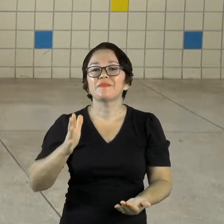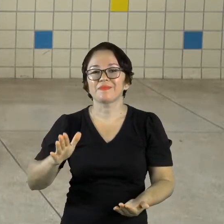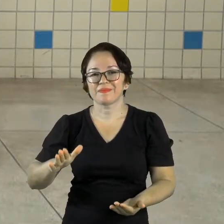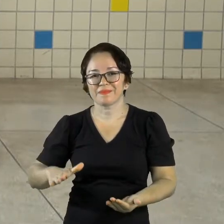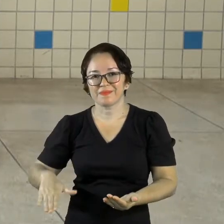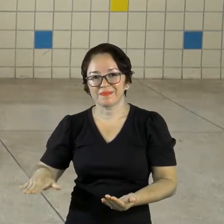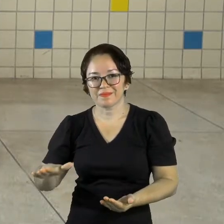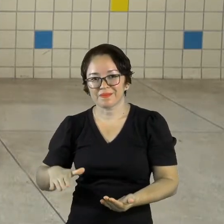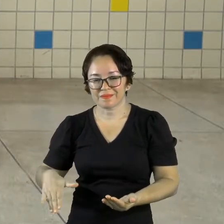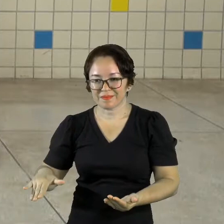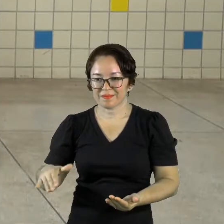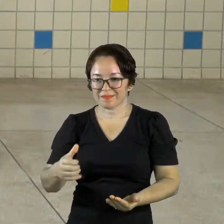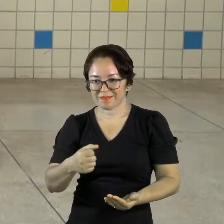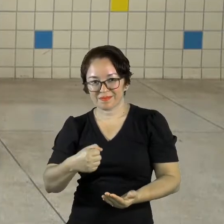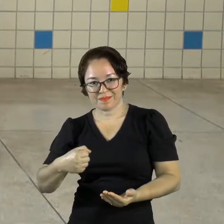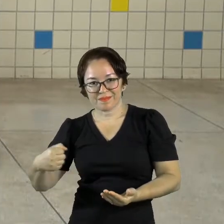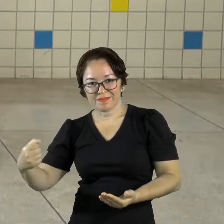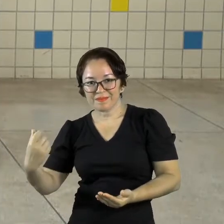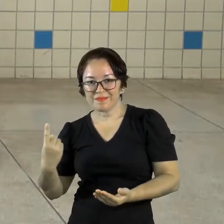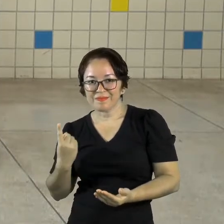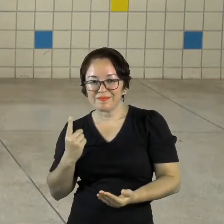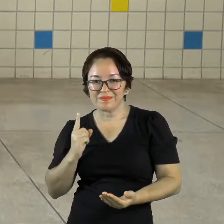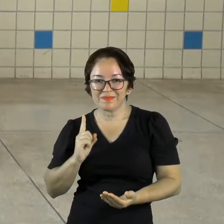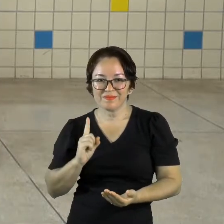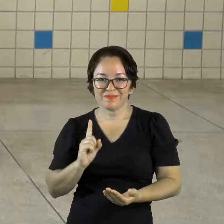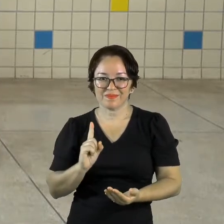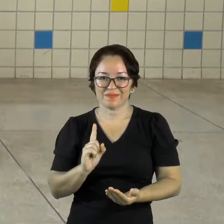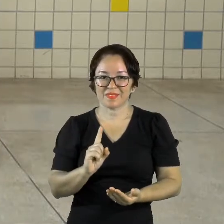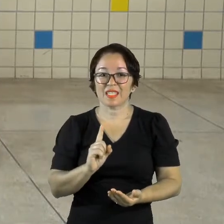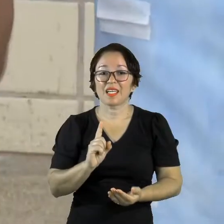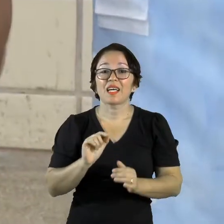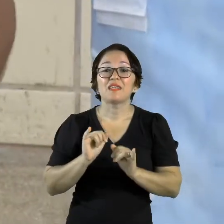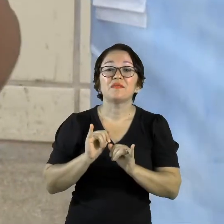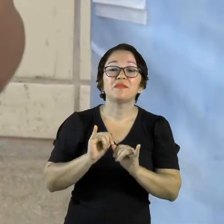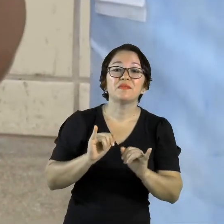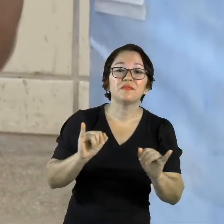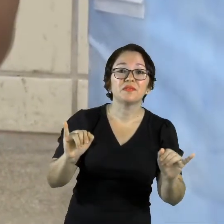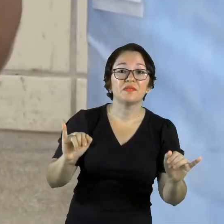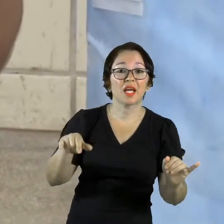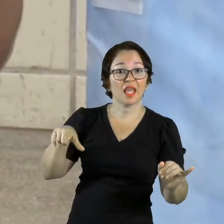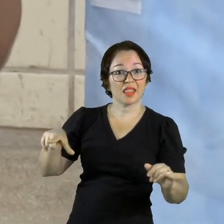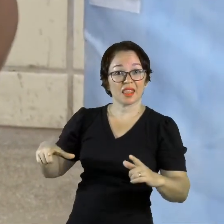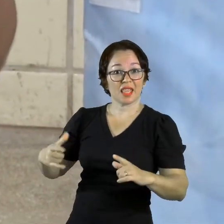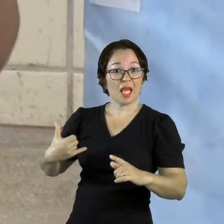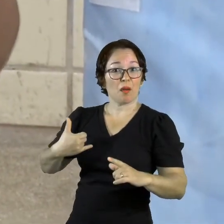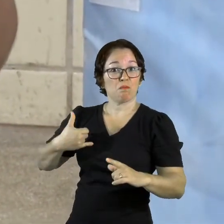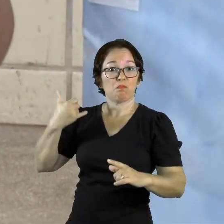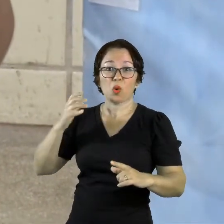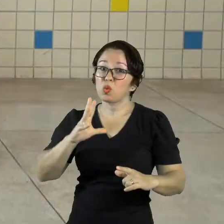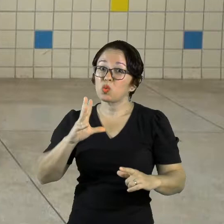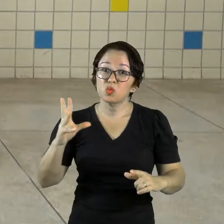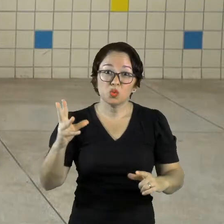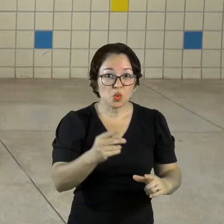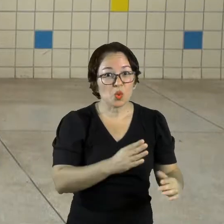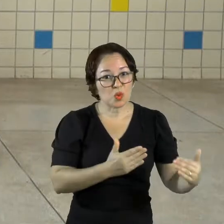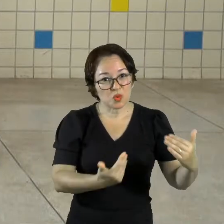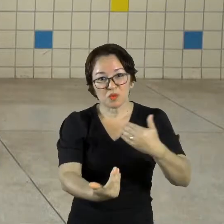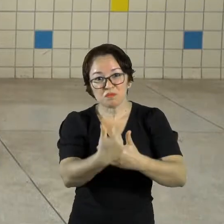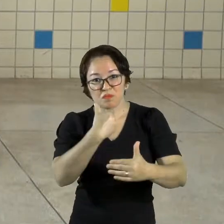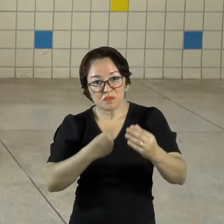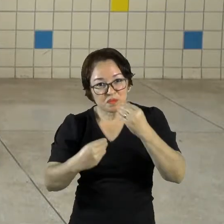aparece e fala Tem bolo para todo mundo!